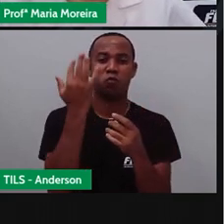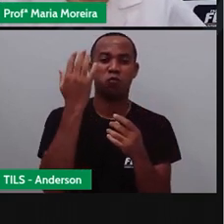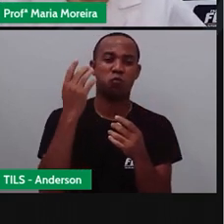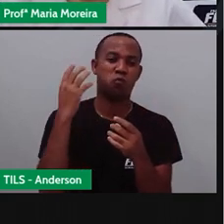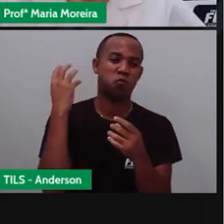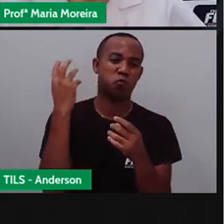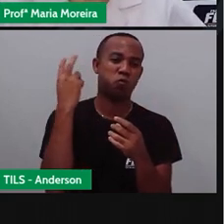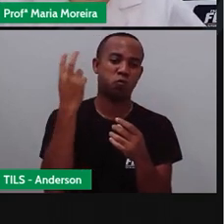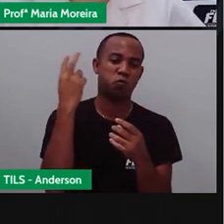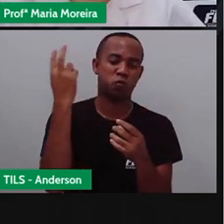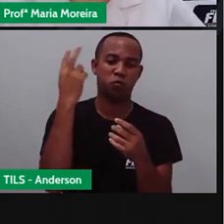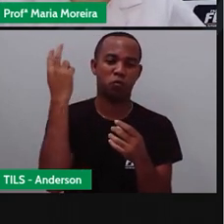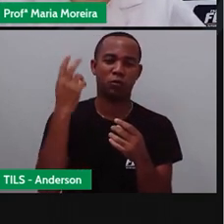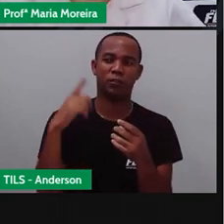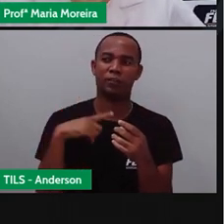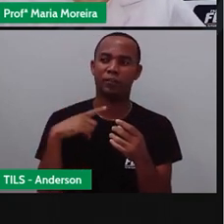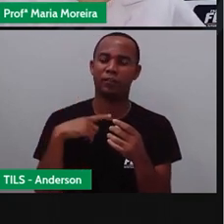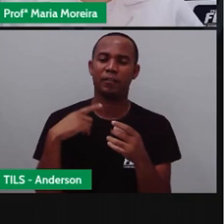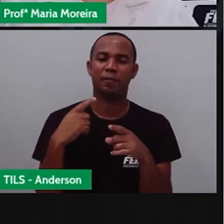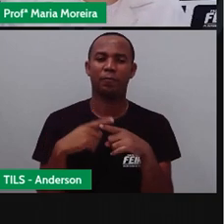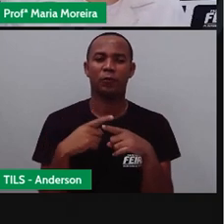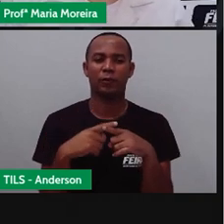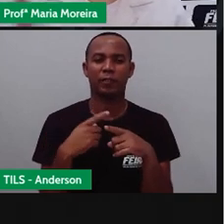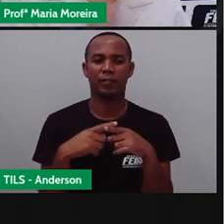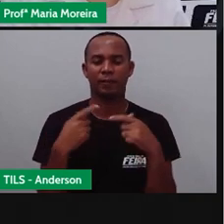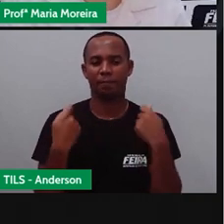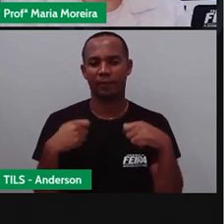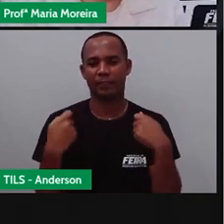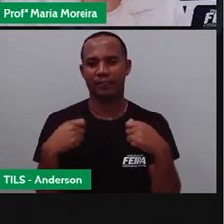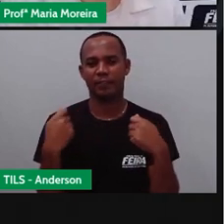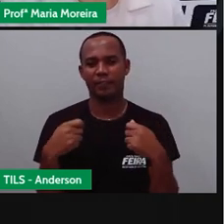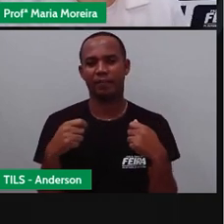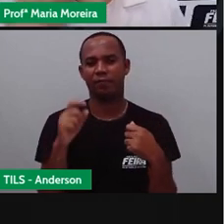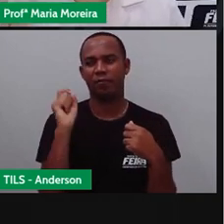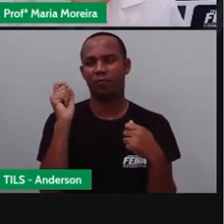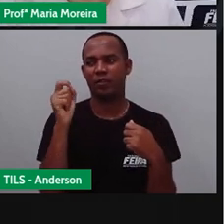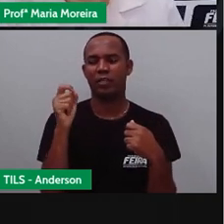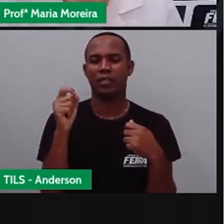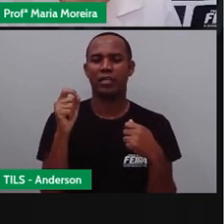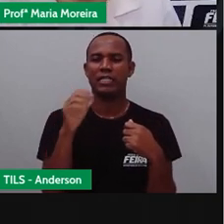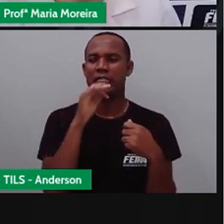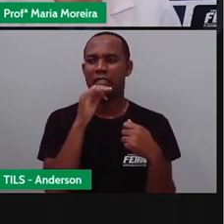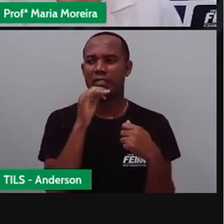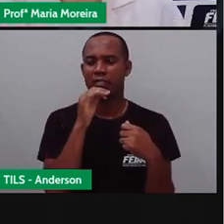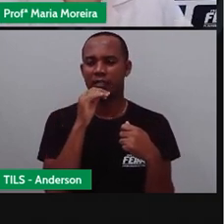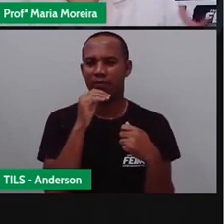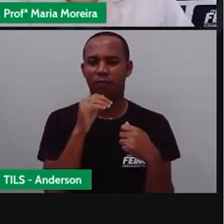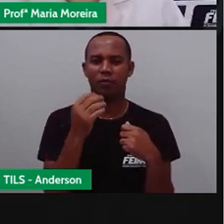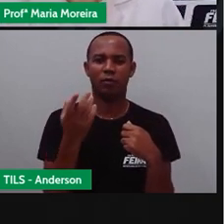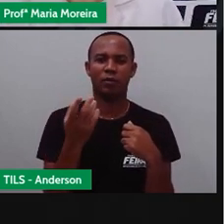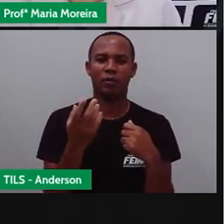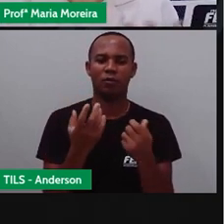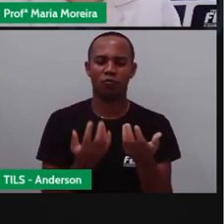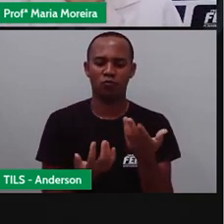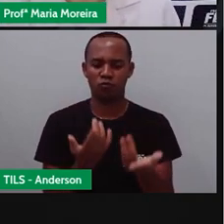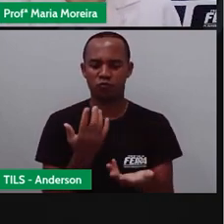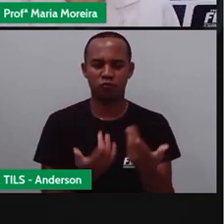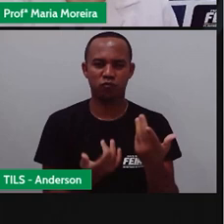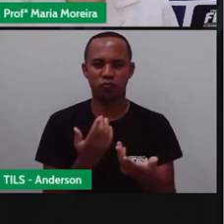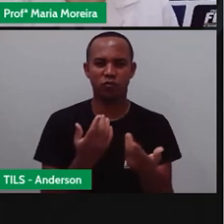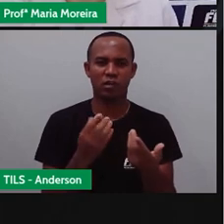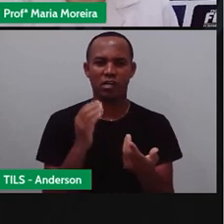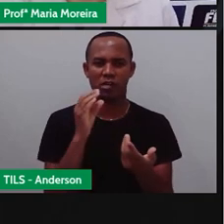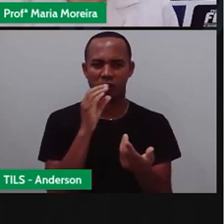produzia. Por quê? Porque precisava de carvão para que ela se movesse. Aquele calor para que ela